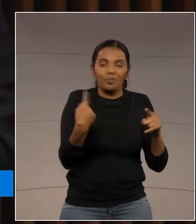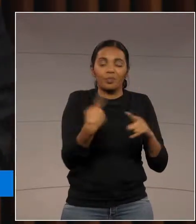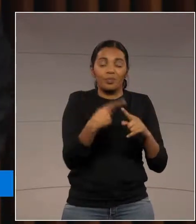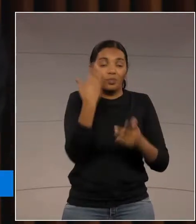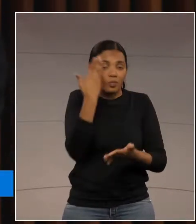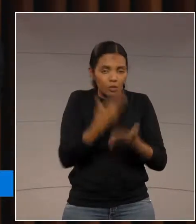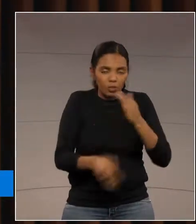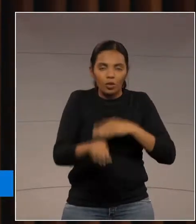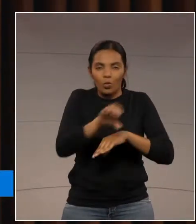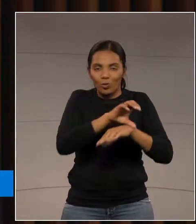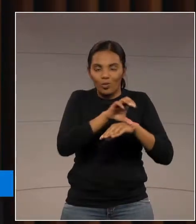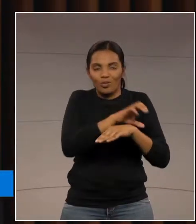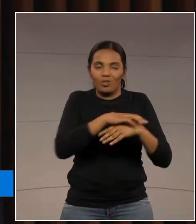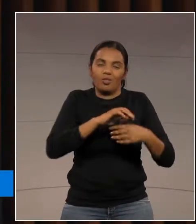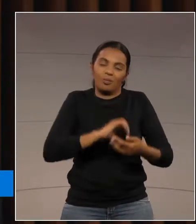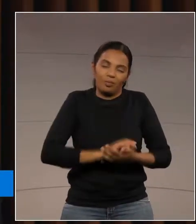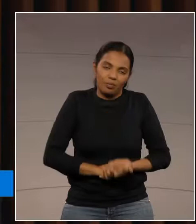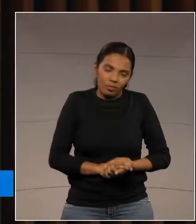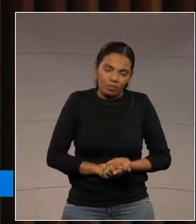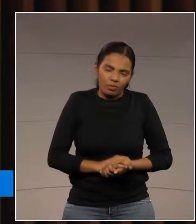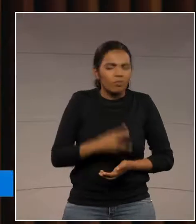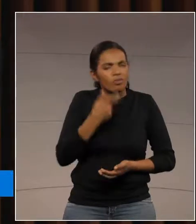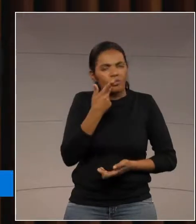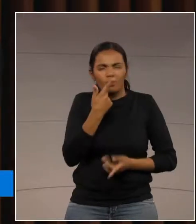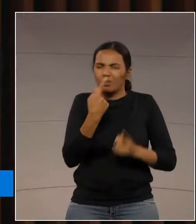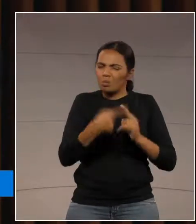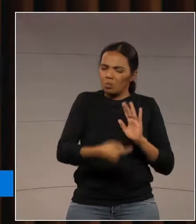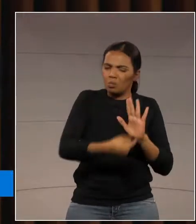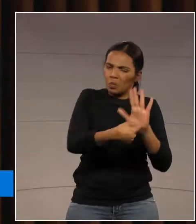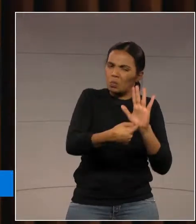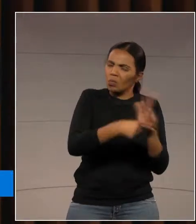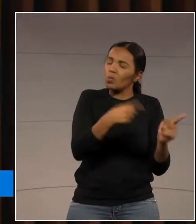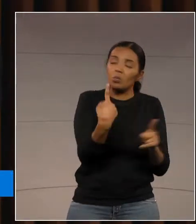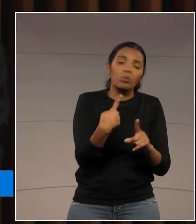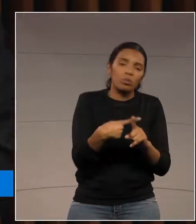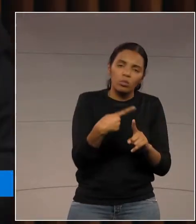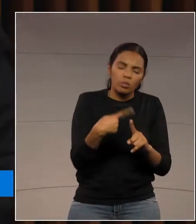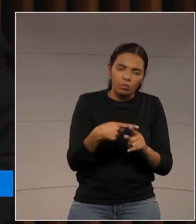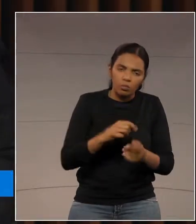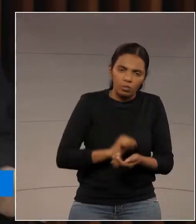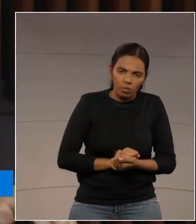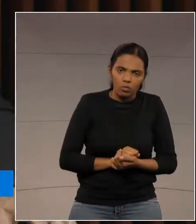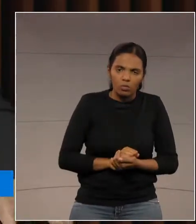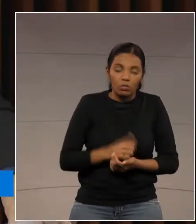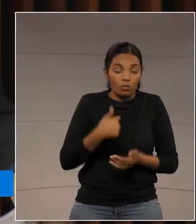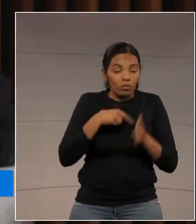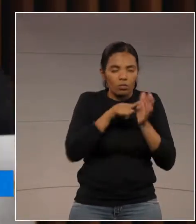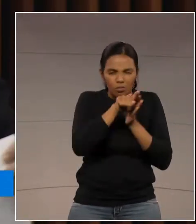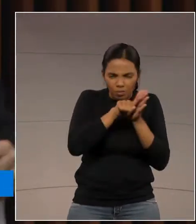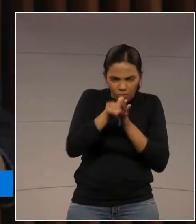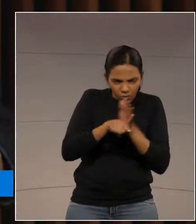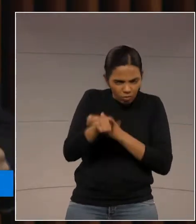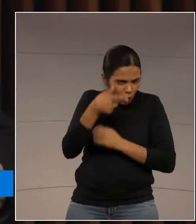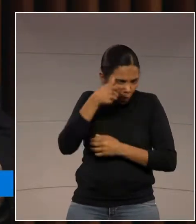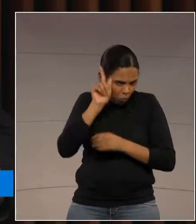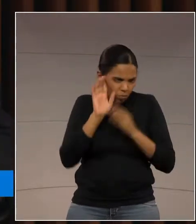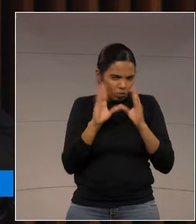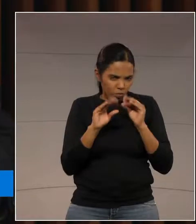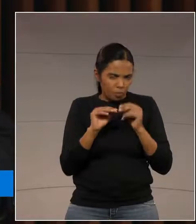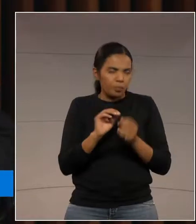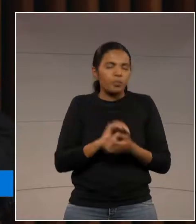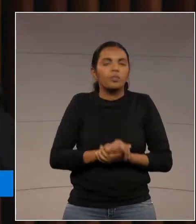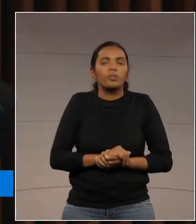do projeto. Eu digo isso aos senhores porque eu pesquisando ontem à noite,